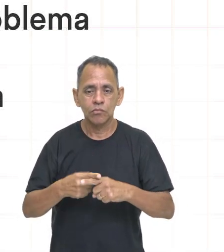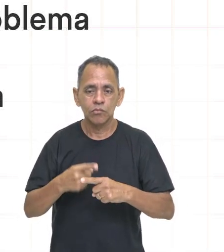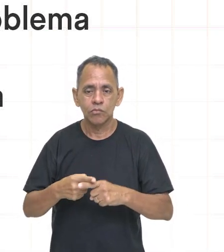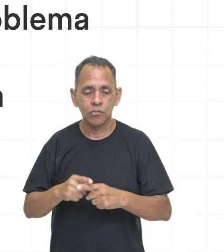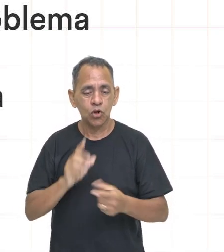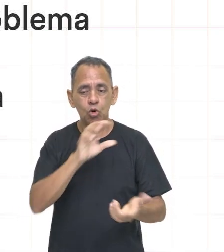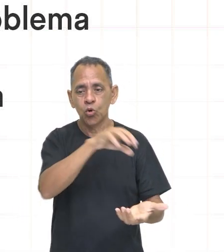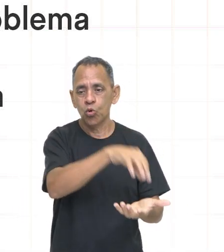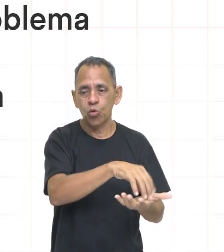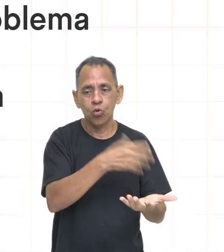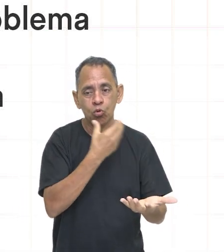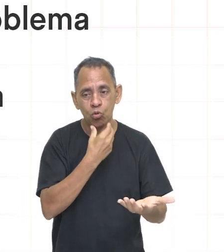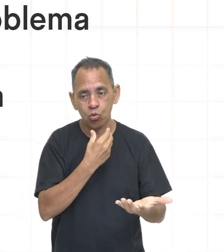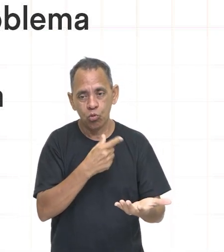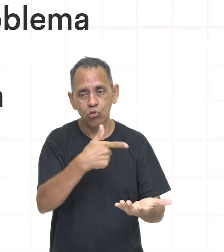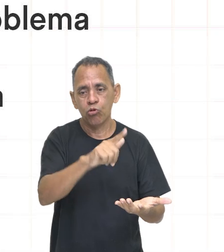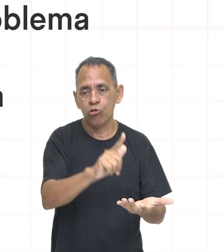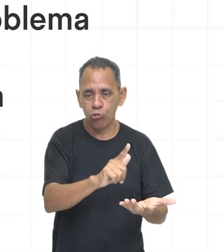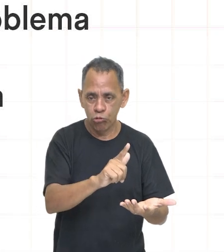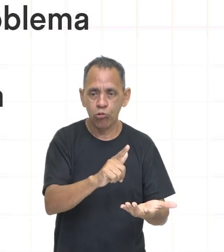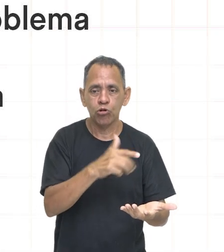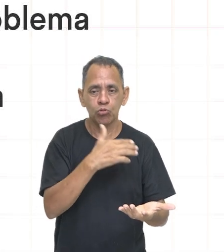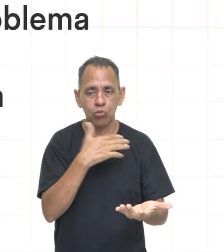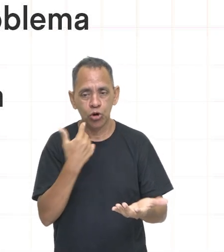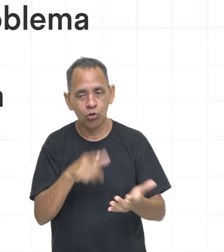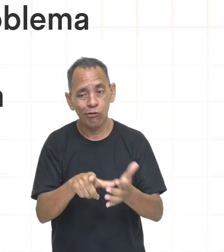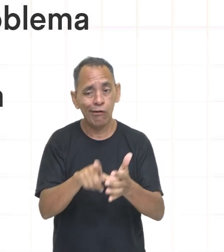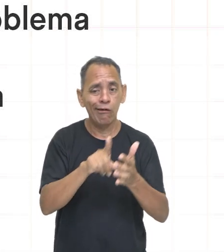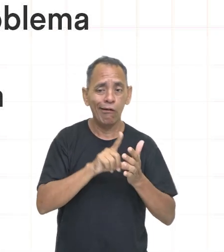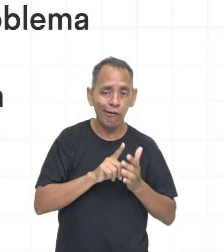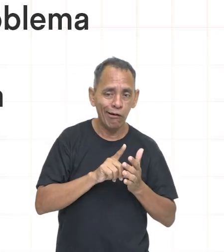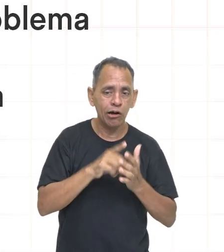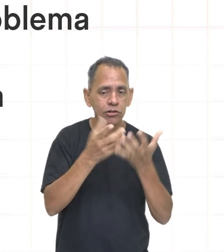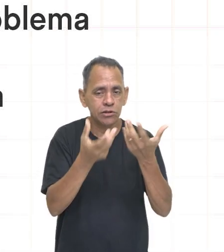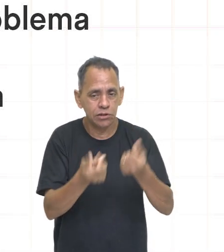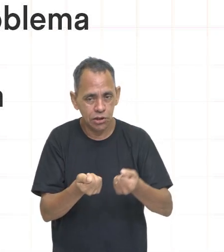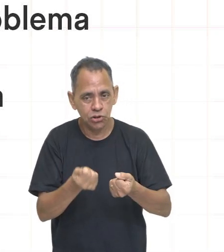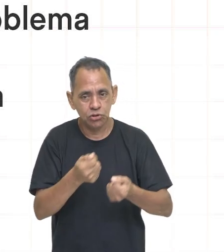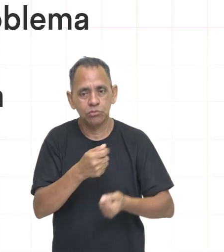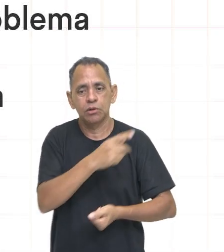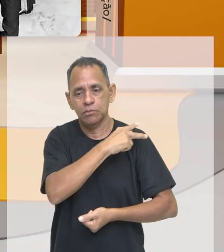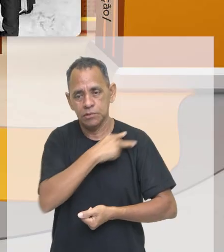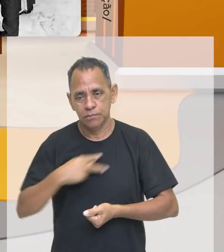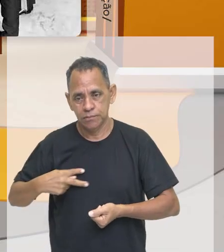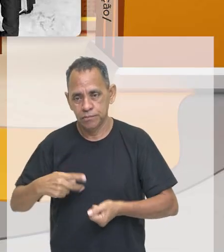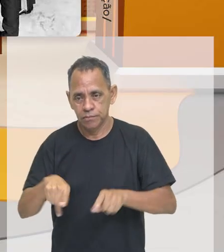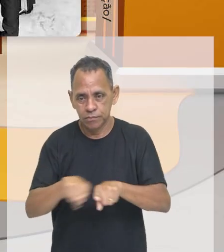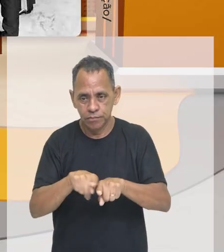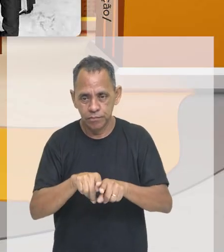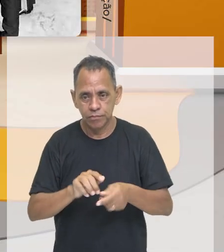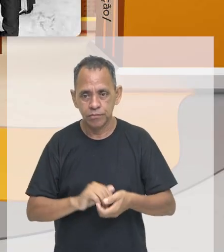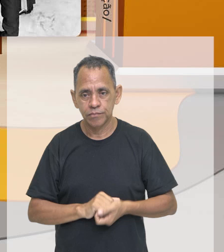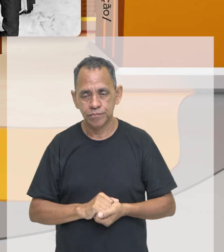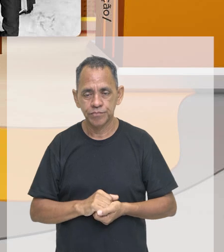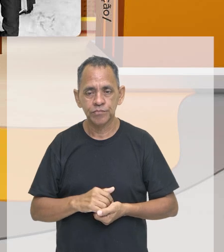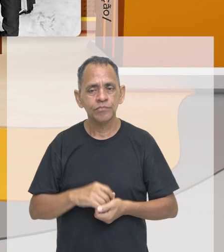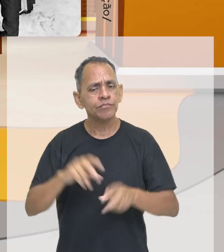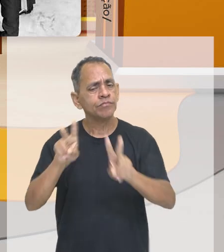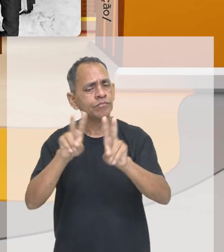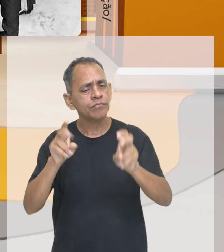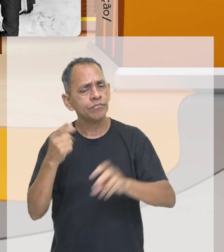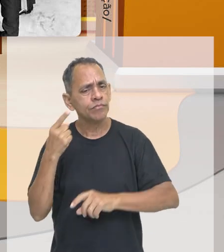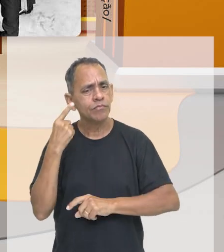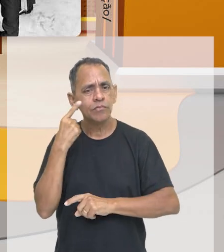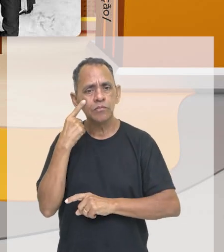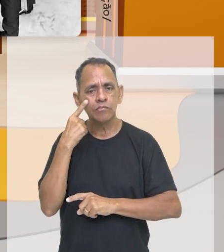o governo brasileiro. Gente, isso aqui é interessante porque gerou grande comoção nacional o fato do Tancredo